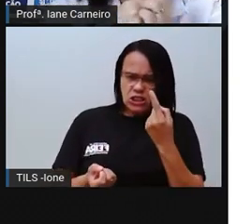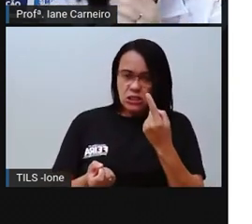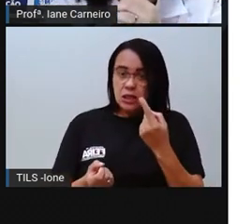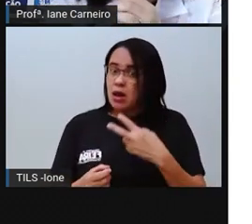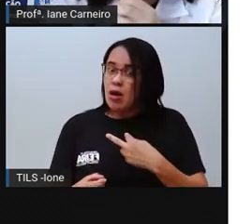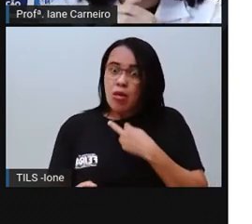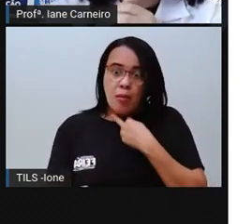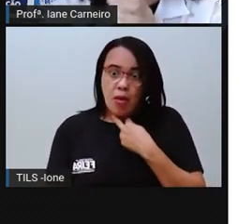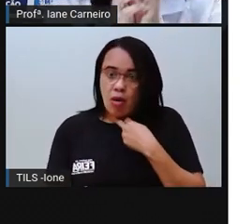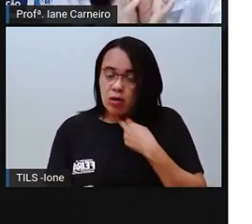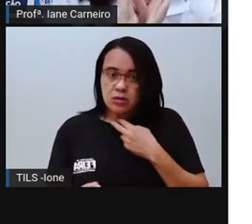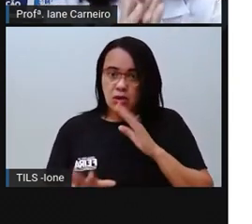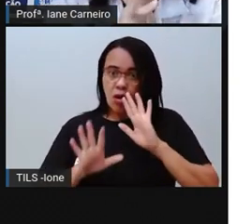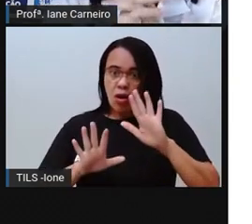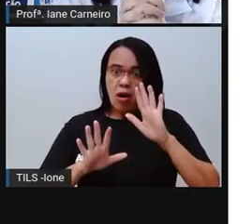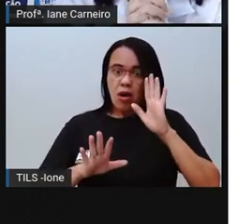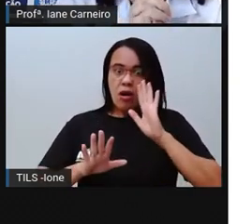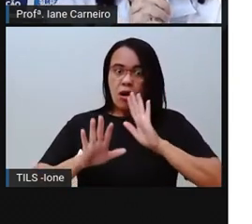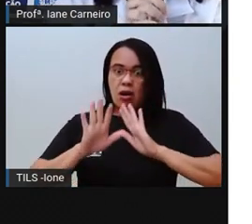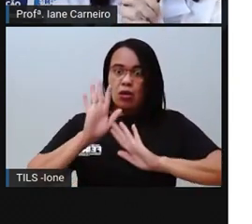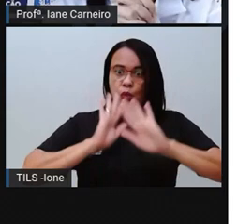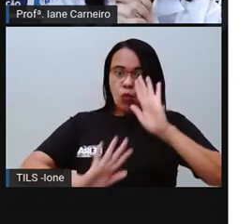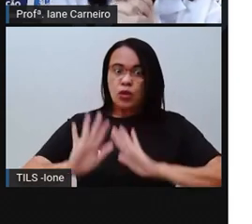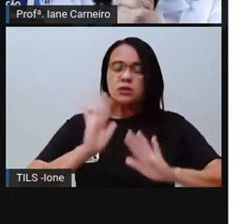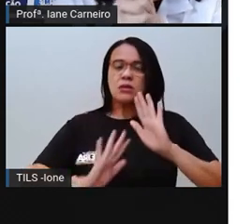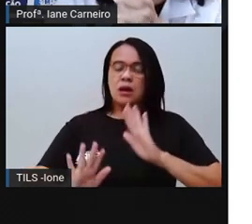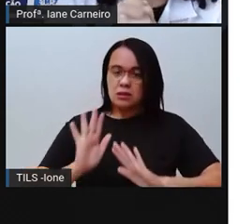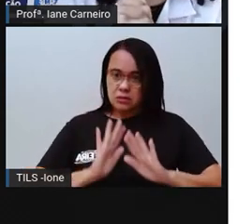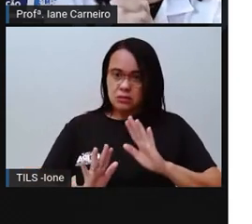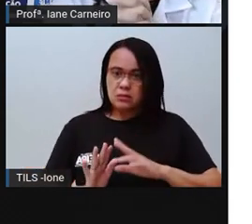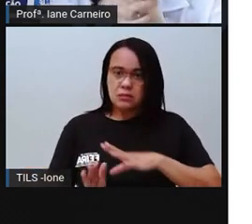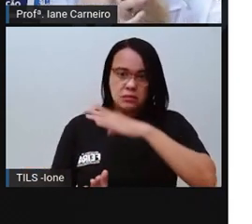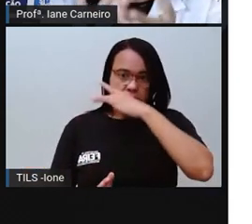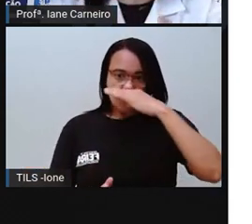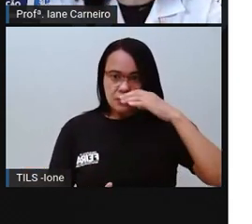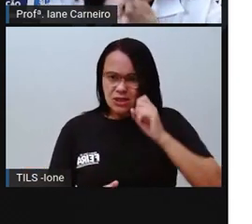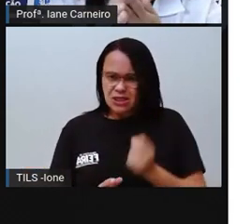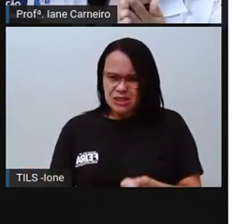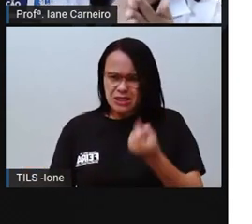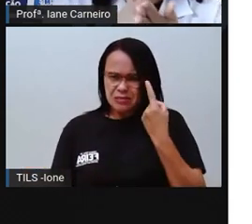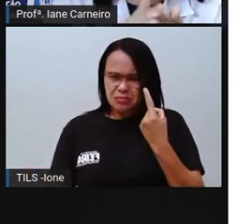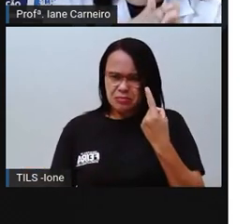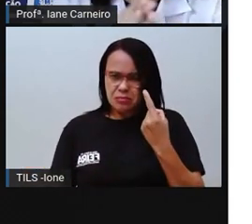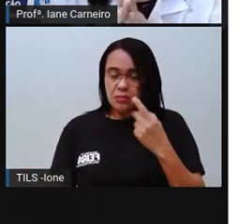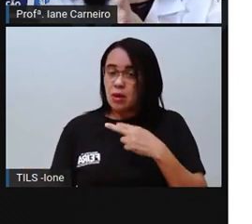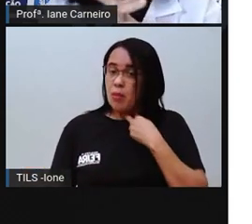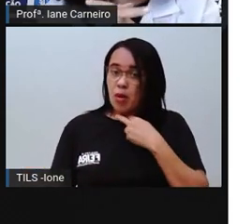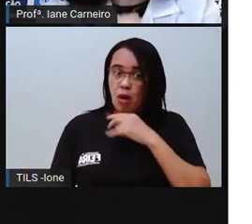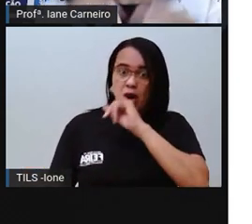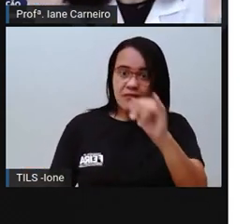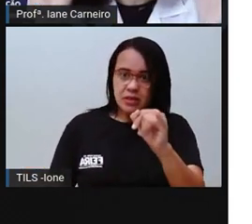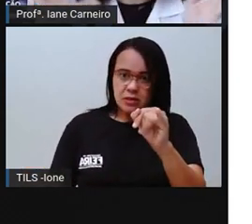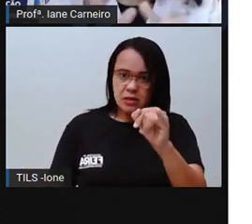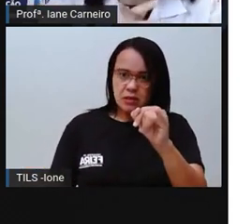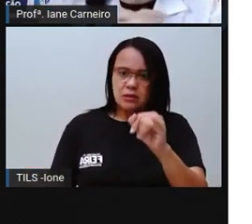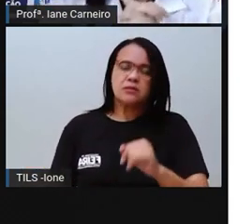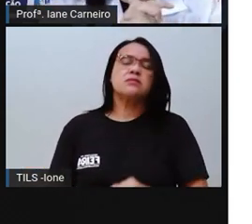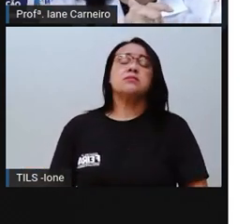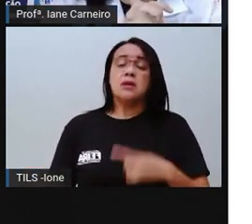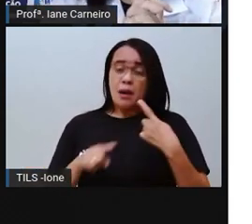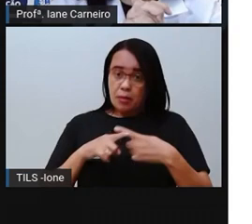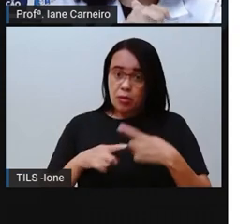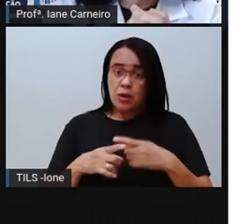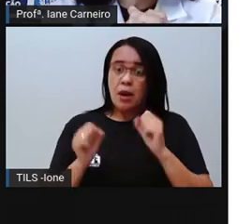bem forte e desagradável. E ele é perigoso, é inflamável. O que é inflamável, Pró? Que pode pegar fogo